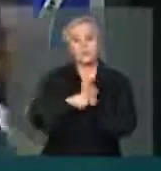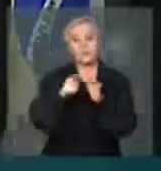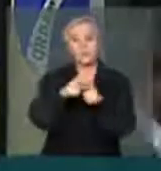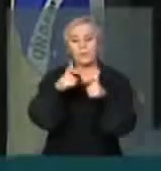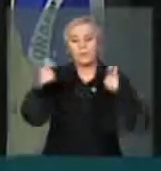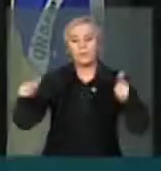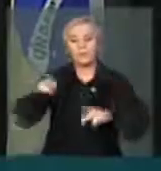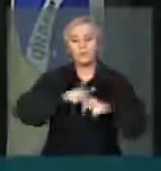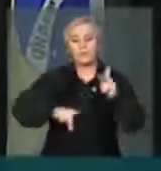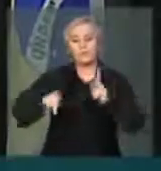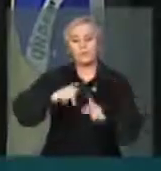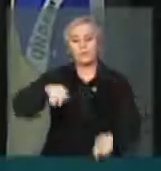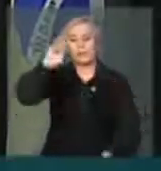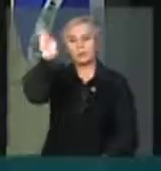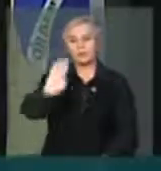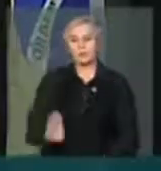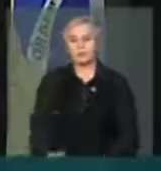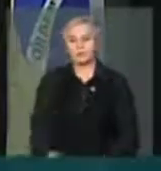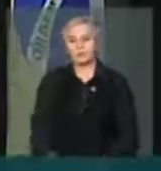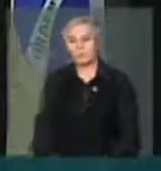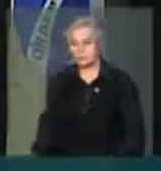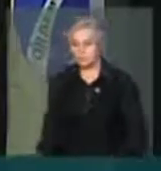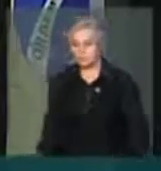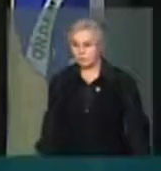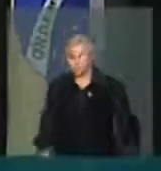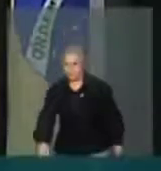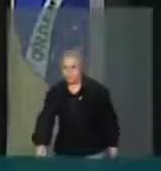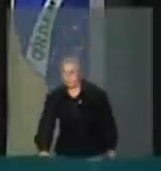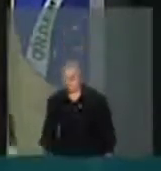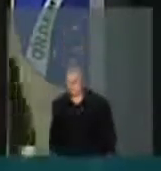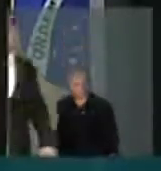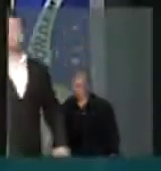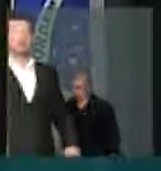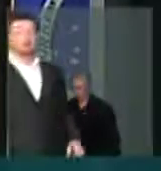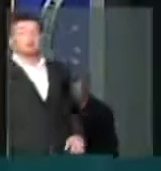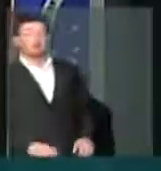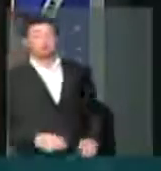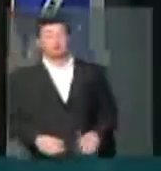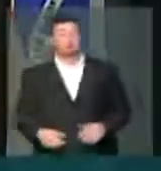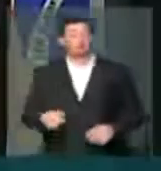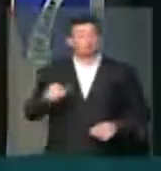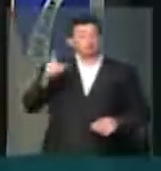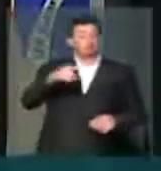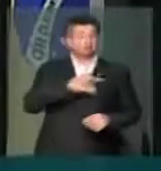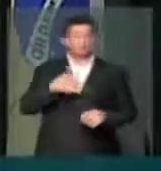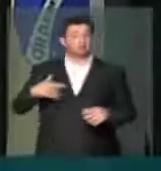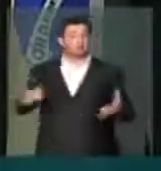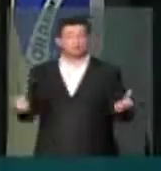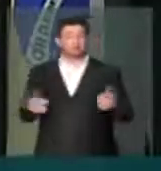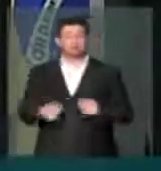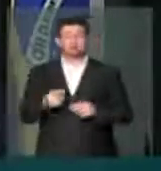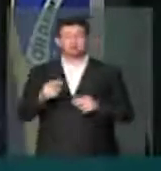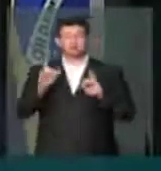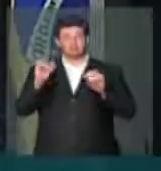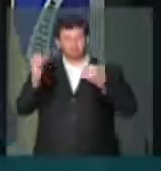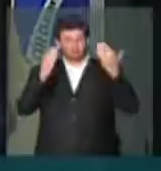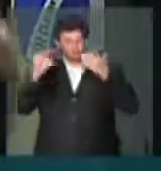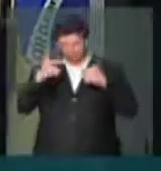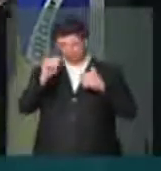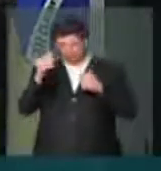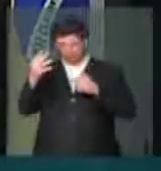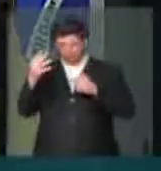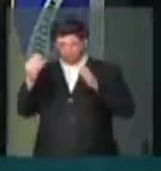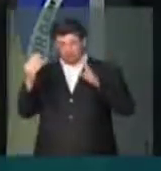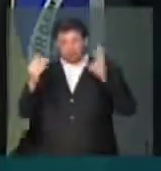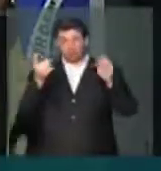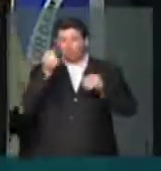da população brasileira, que é a saúde. A saúde, os cortes chegam esse ano em relação a 2014. Nós